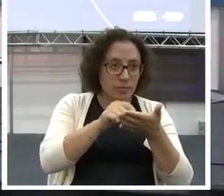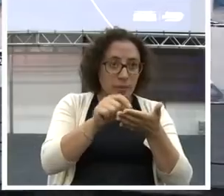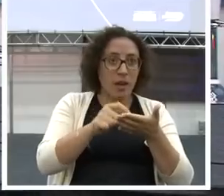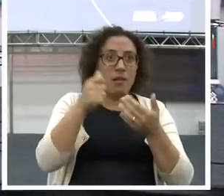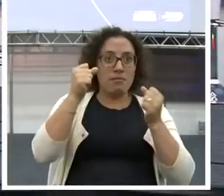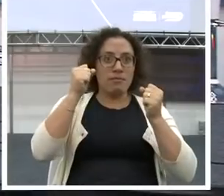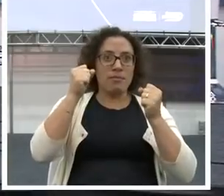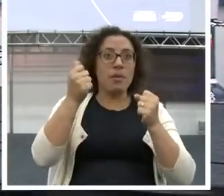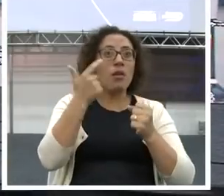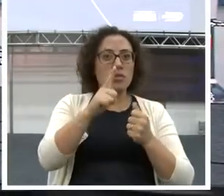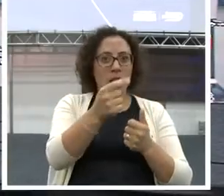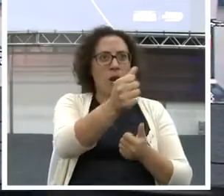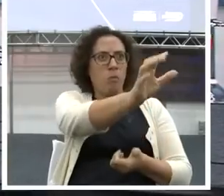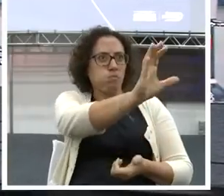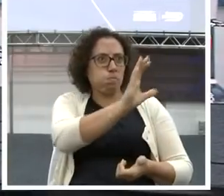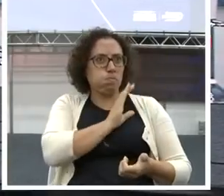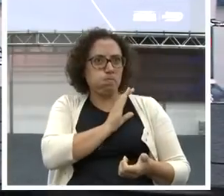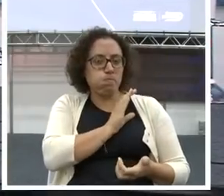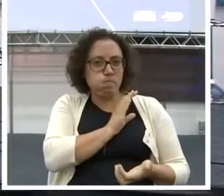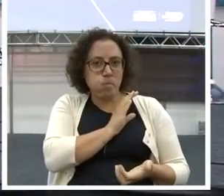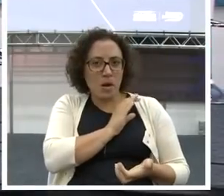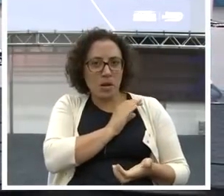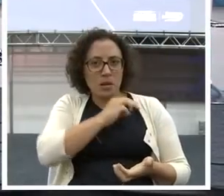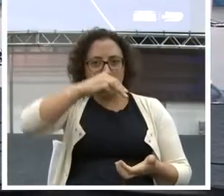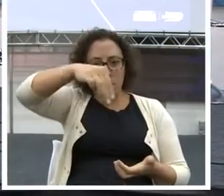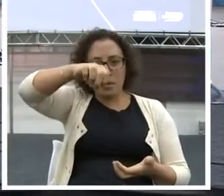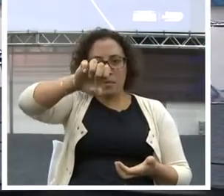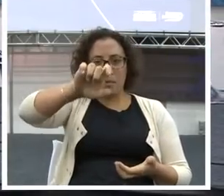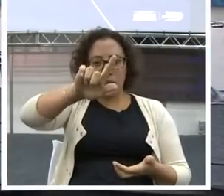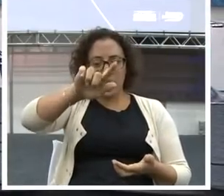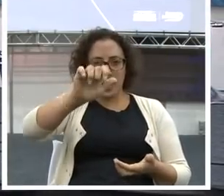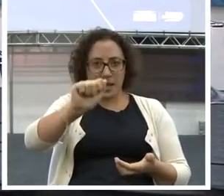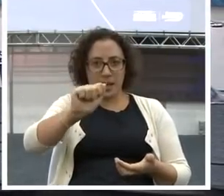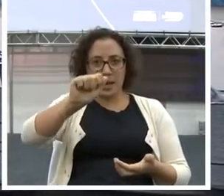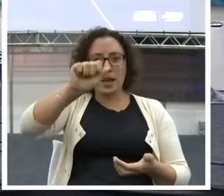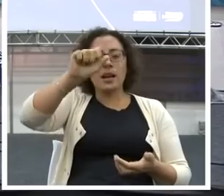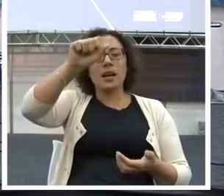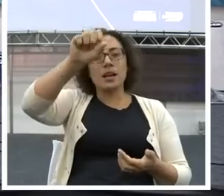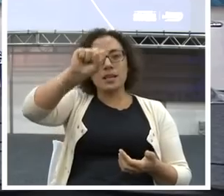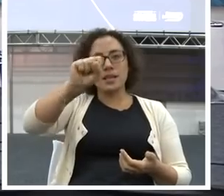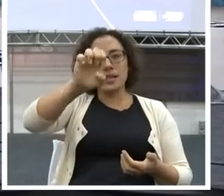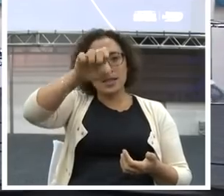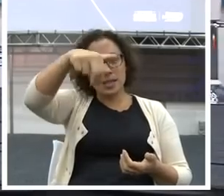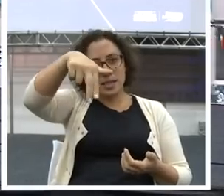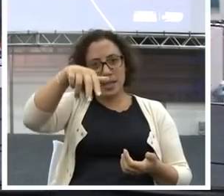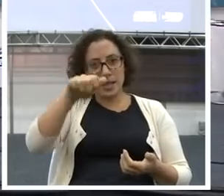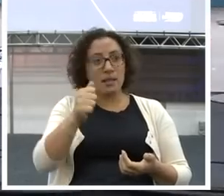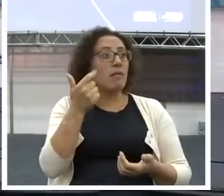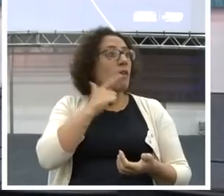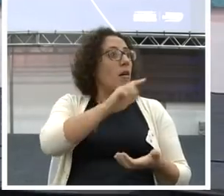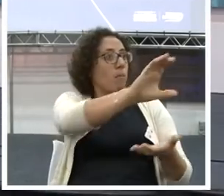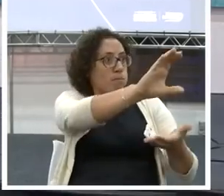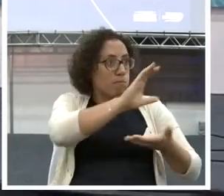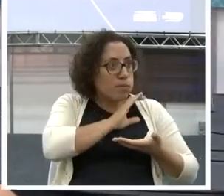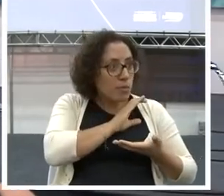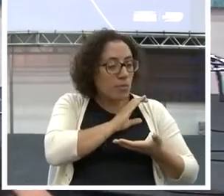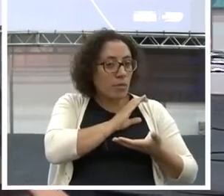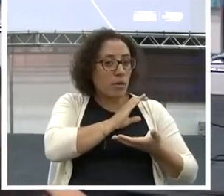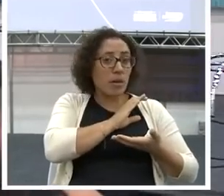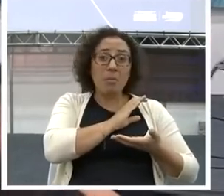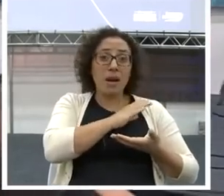não. Mas se você ganhar na Mega Sena. A chance de você perder tudo o que você tem. É maior do que você ficar com dinheiro.